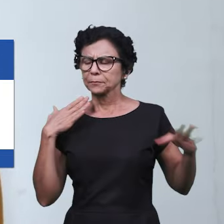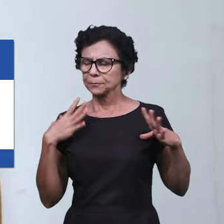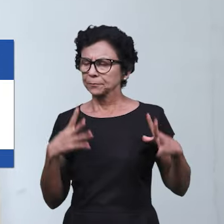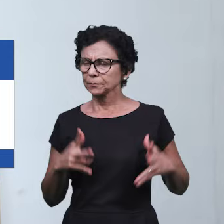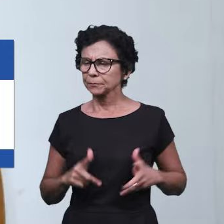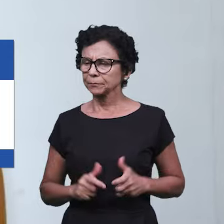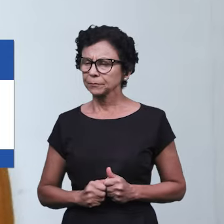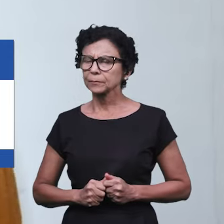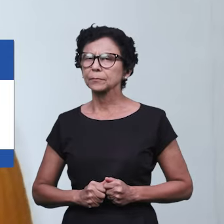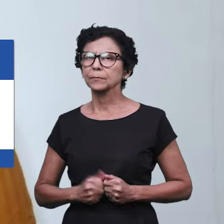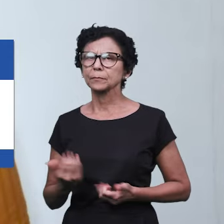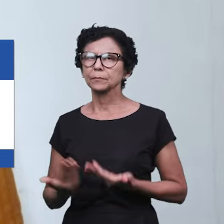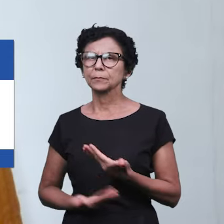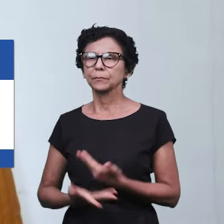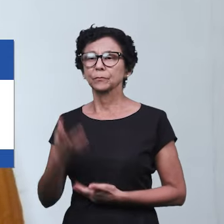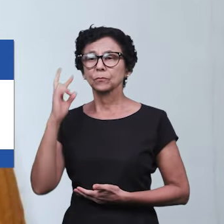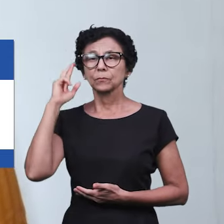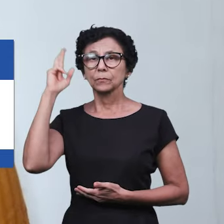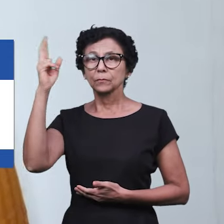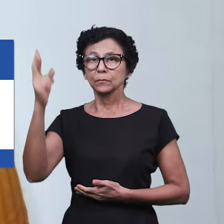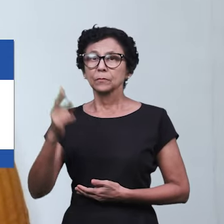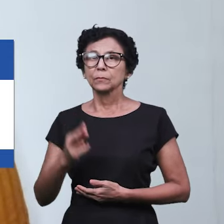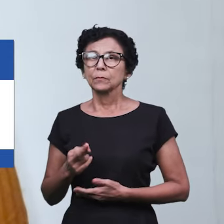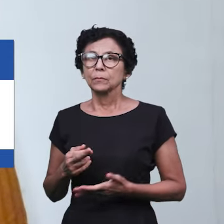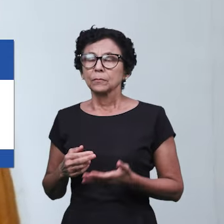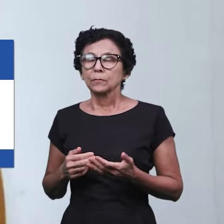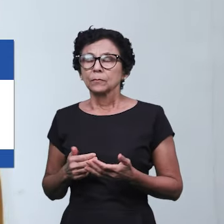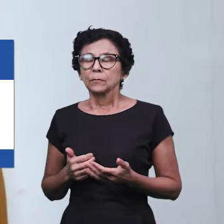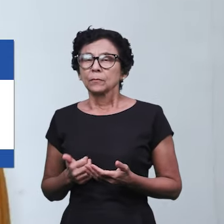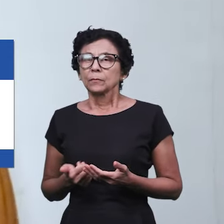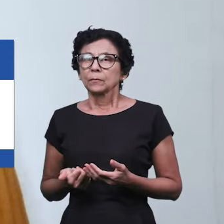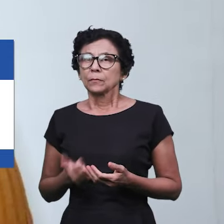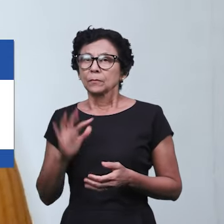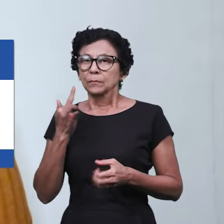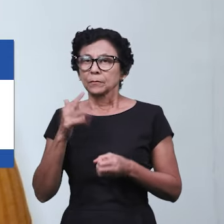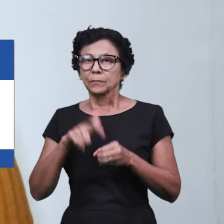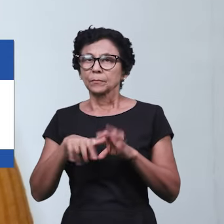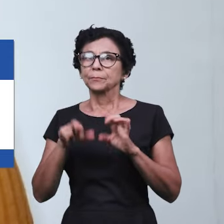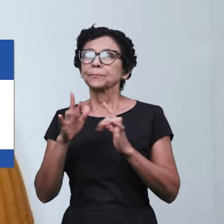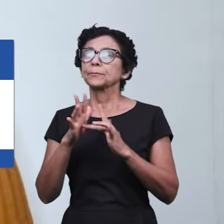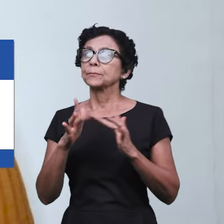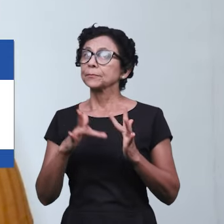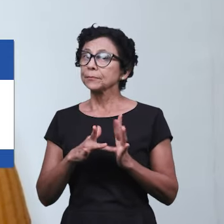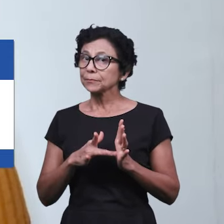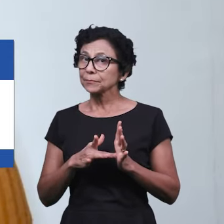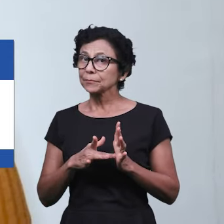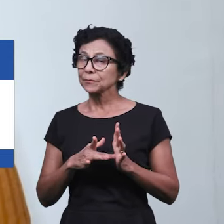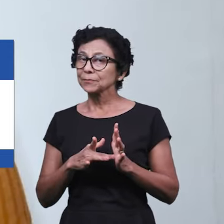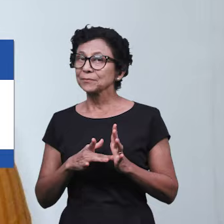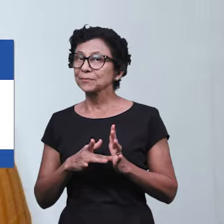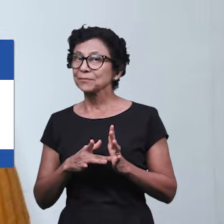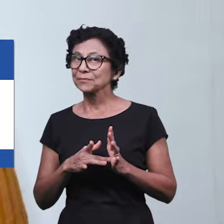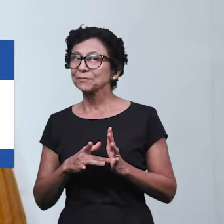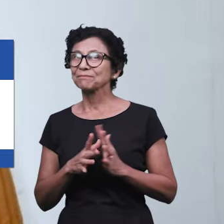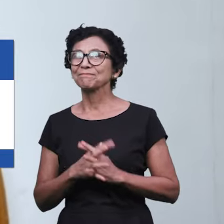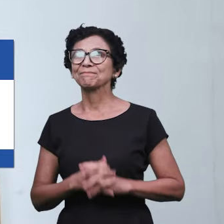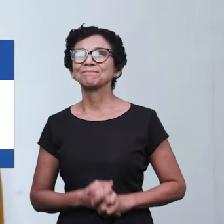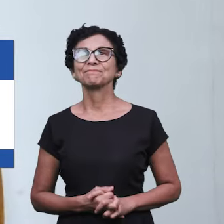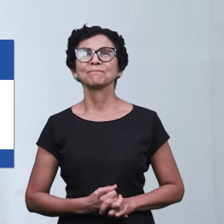em especial nesta última hora em que a igreja vive a breve volta do Senhor Jesus. Glória a Deus!